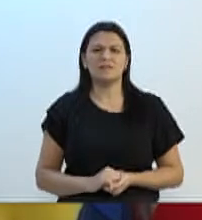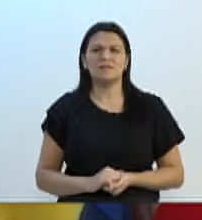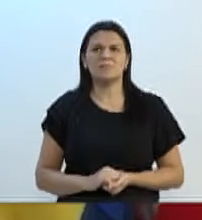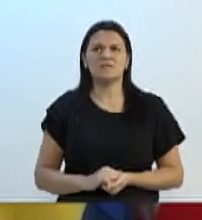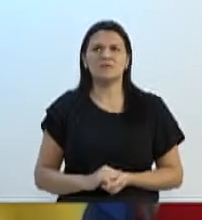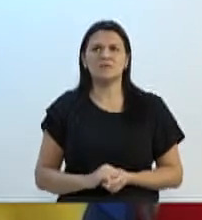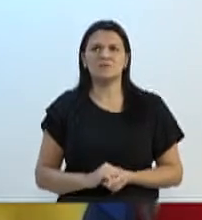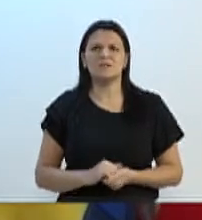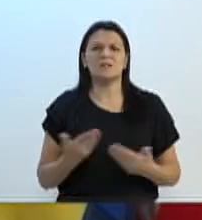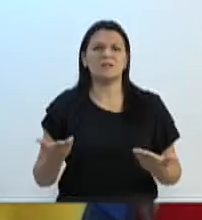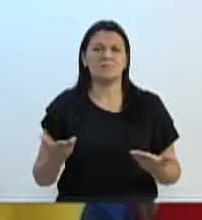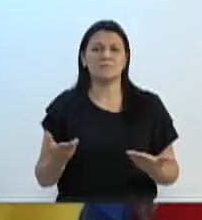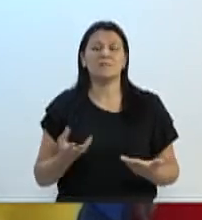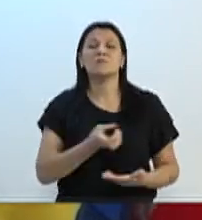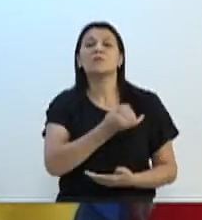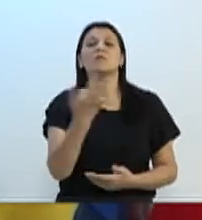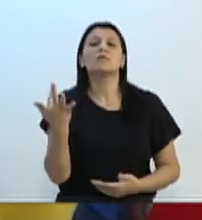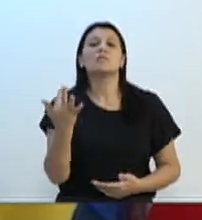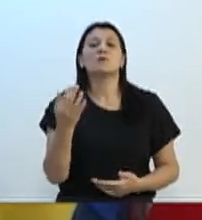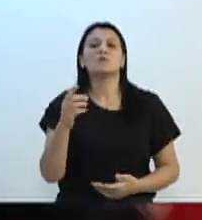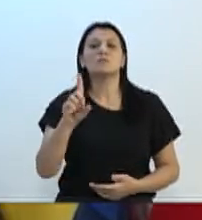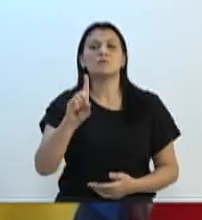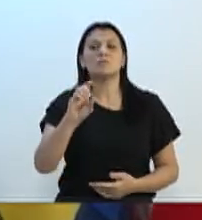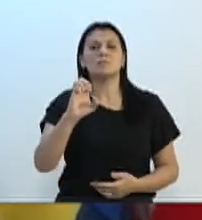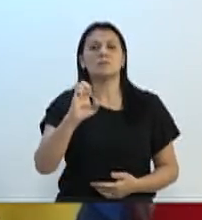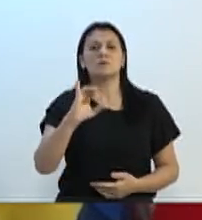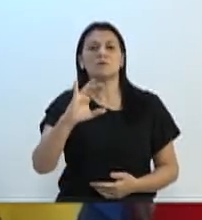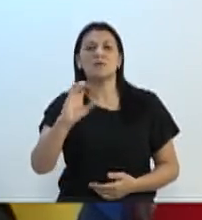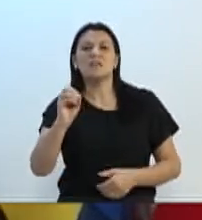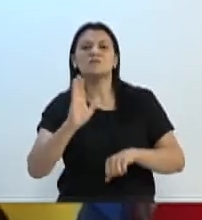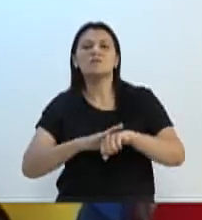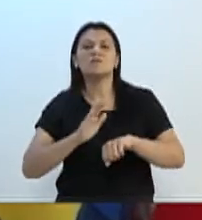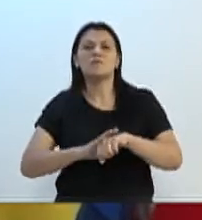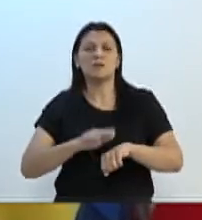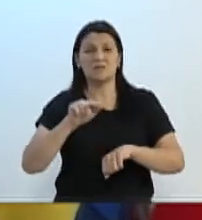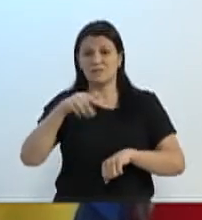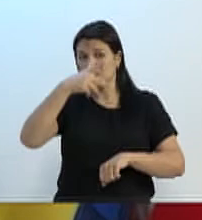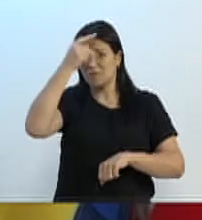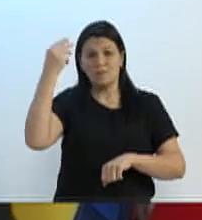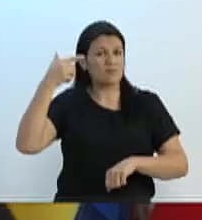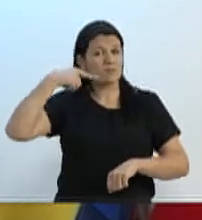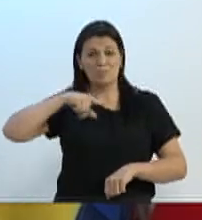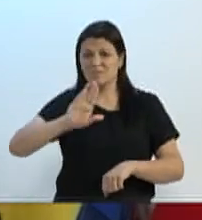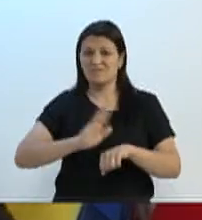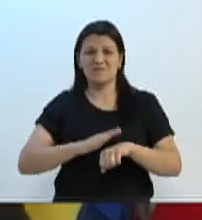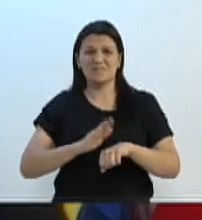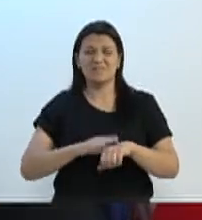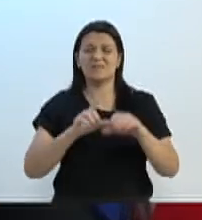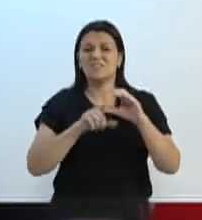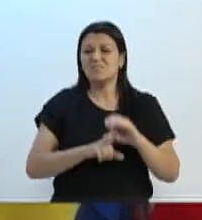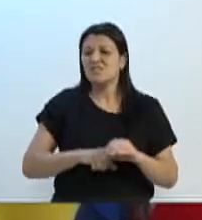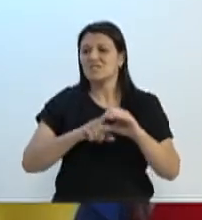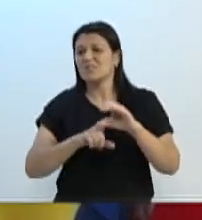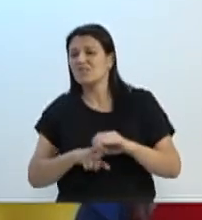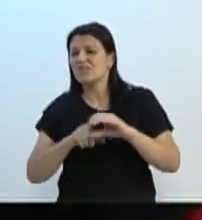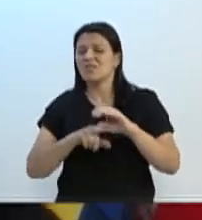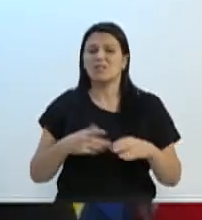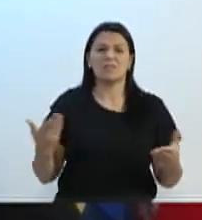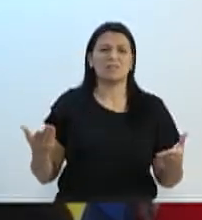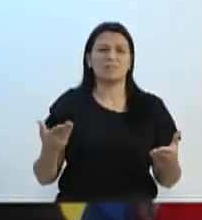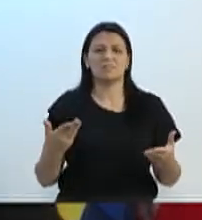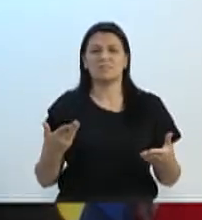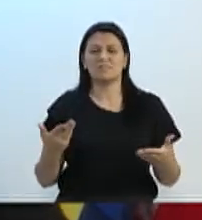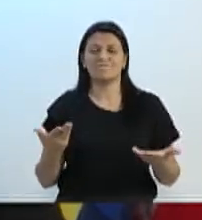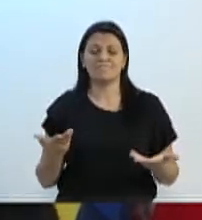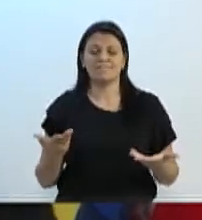Quantas creches João Paulo fez? O Décio Lima fez? E por aí vai. Esse prefeito não consegue fazer creche nova? Fica dependendo dessa meia dúzia e ainda não consegue fazer, pô.